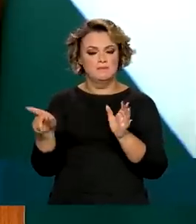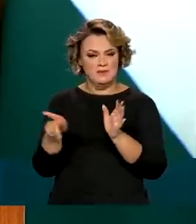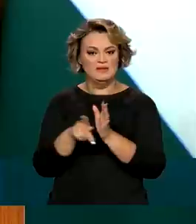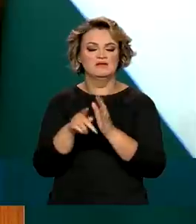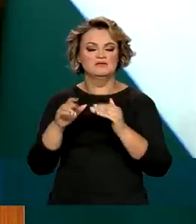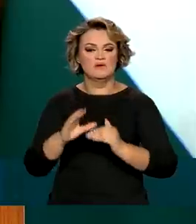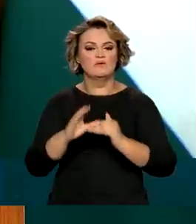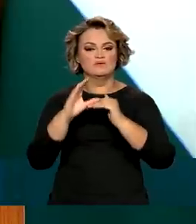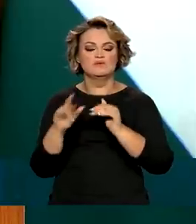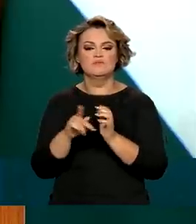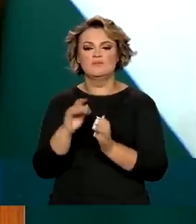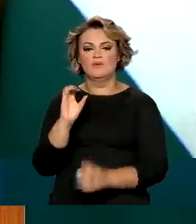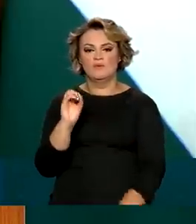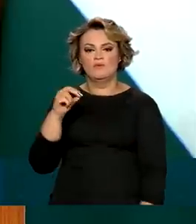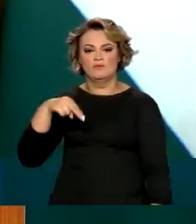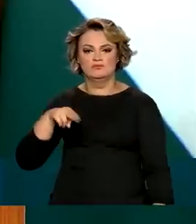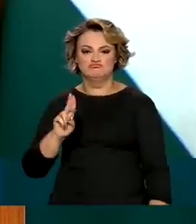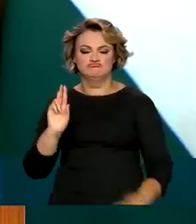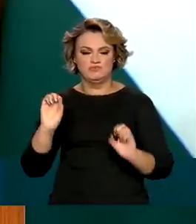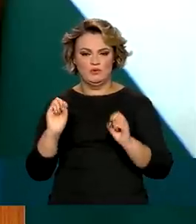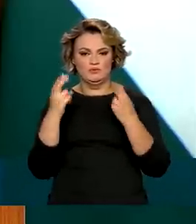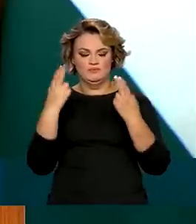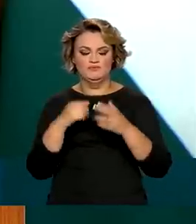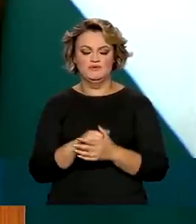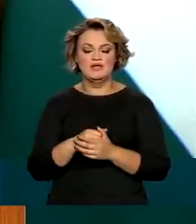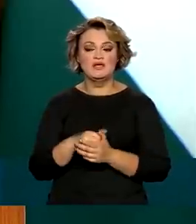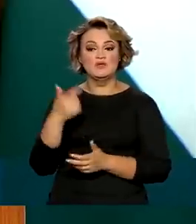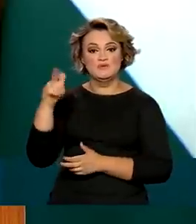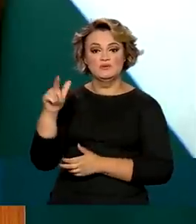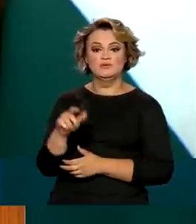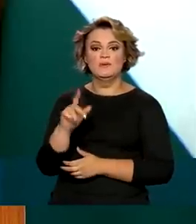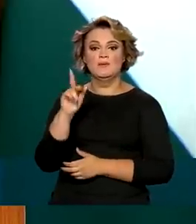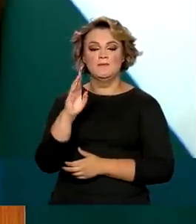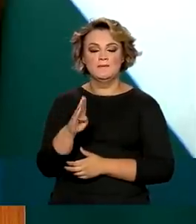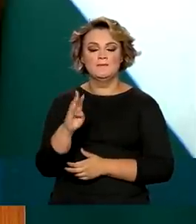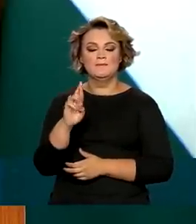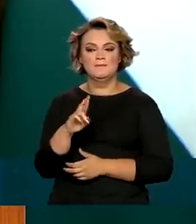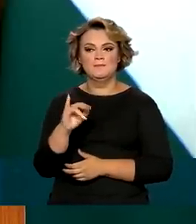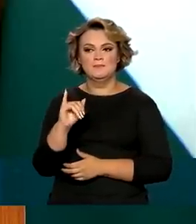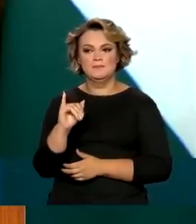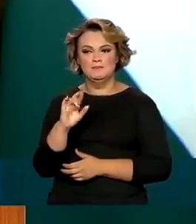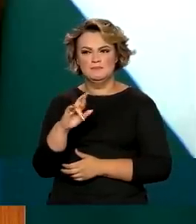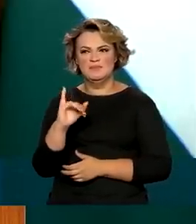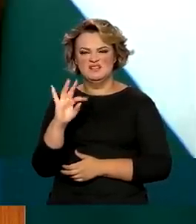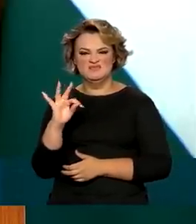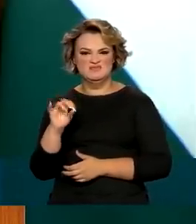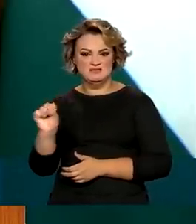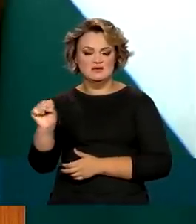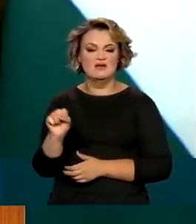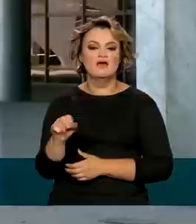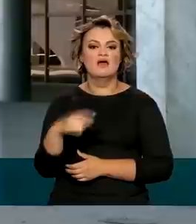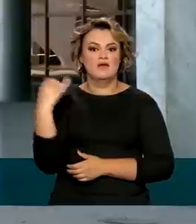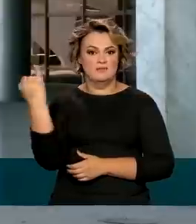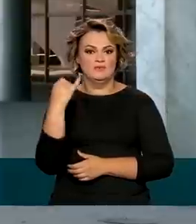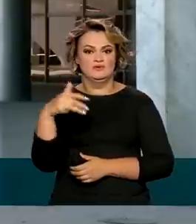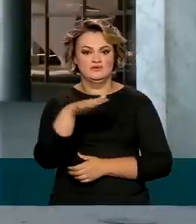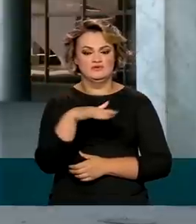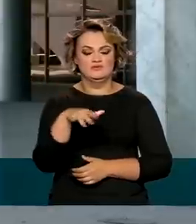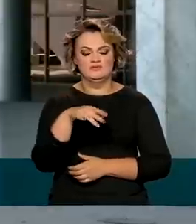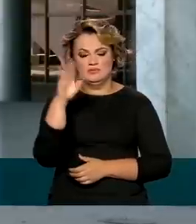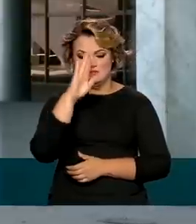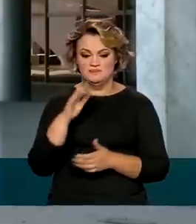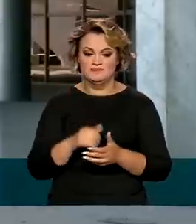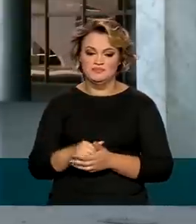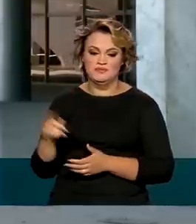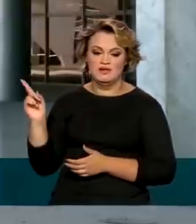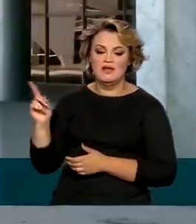Conselho da ONU. E o BRICS é cada vez mais significativo no cenário mundial. O Brasil é o